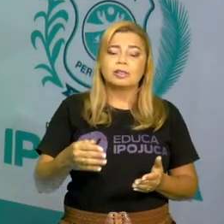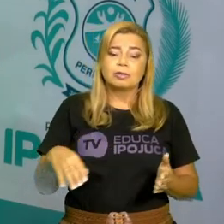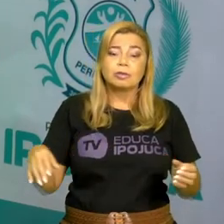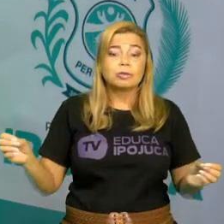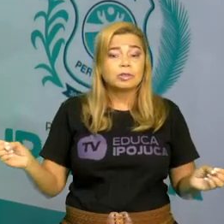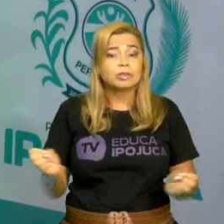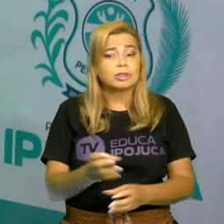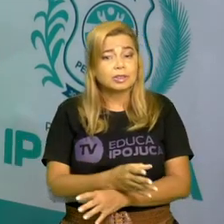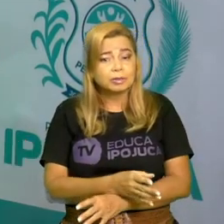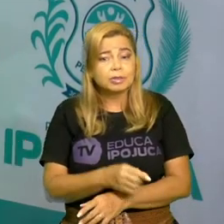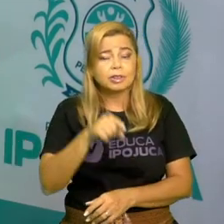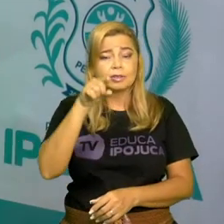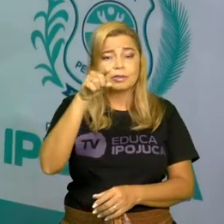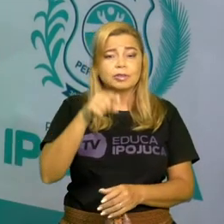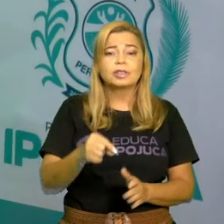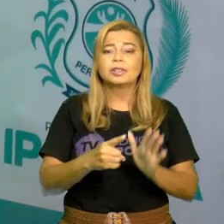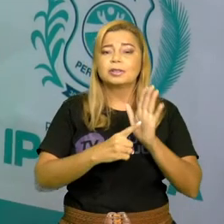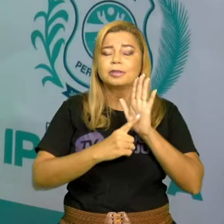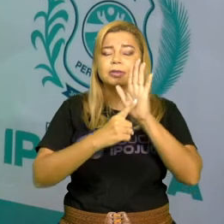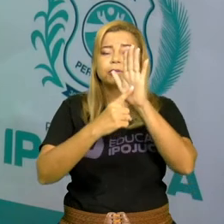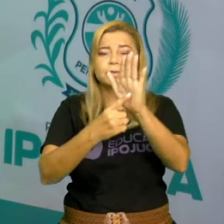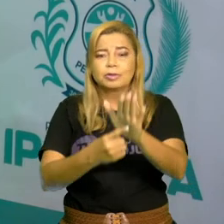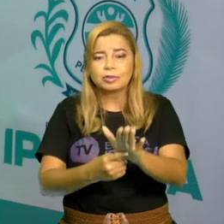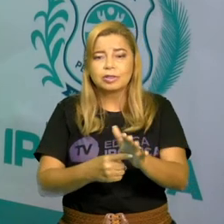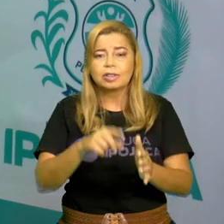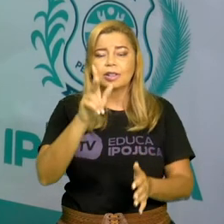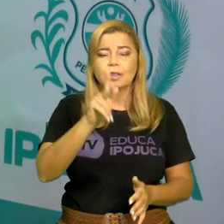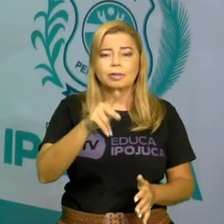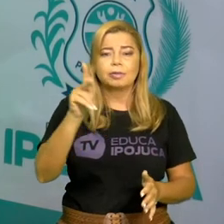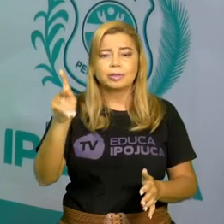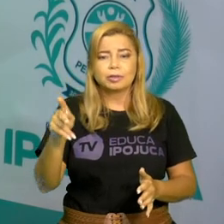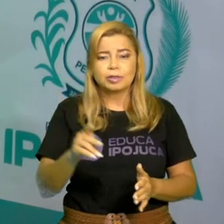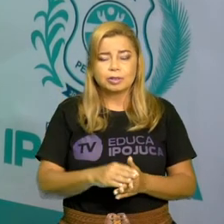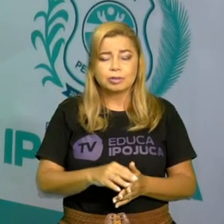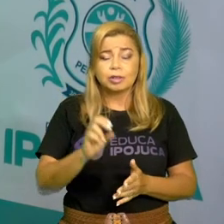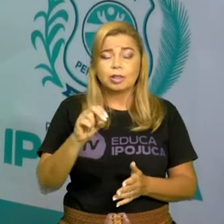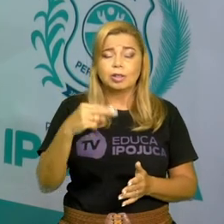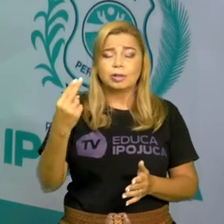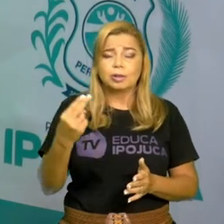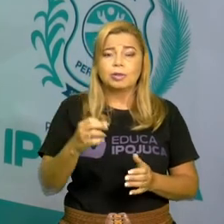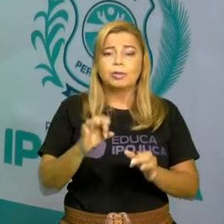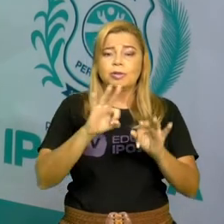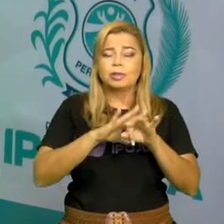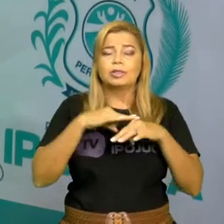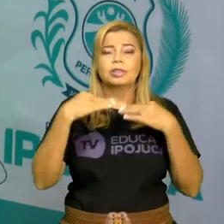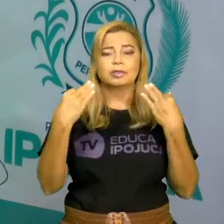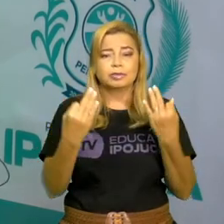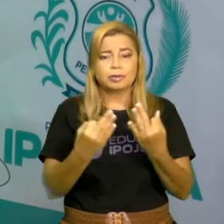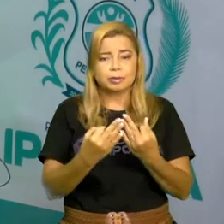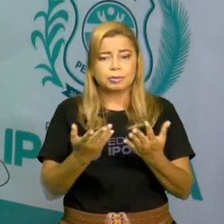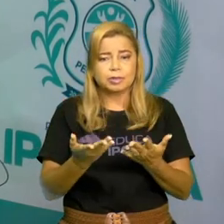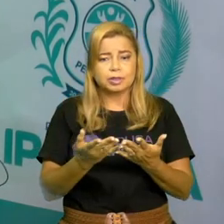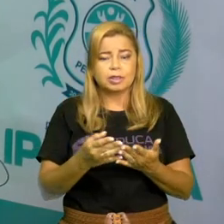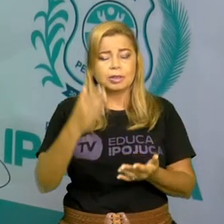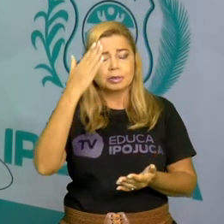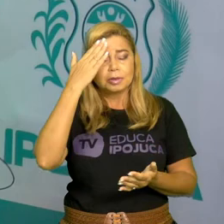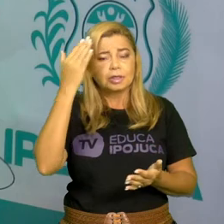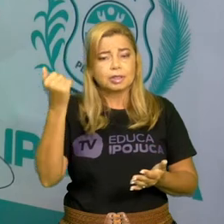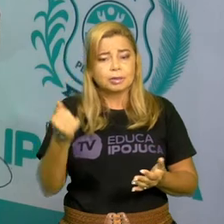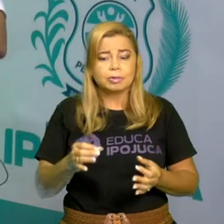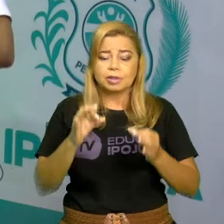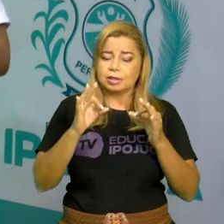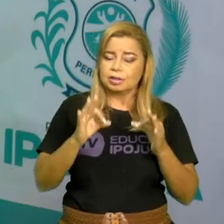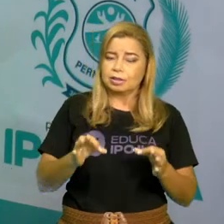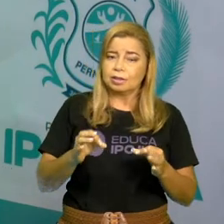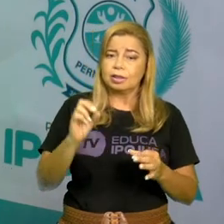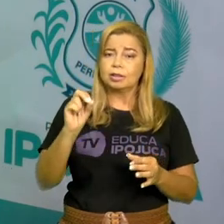professora ou alguém da sua casa, se está certo ou está errado. Você vai pesquisar no